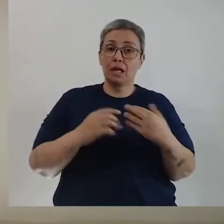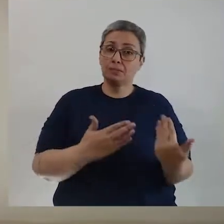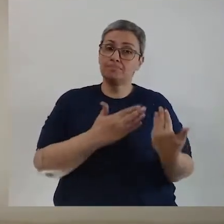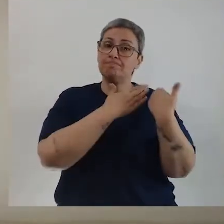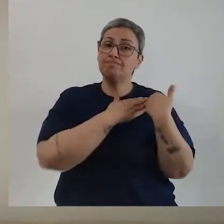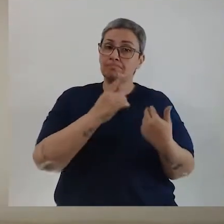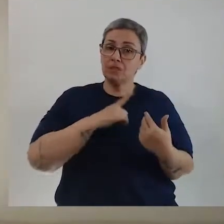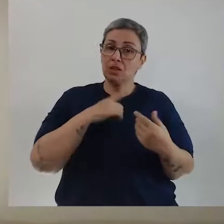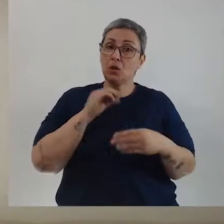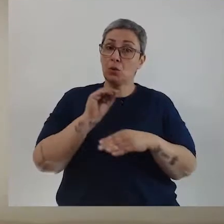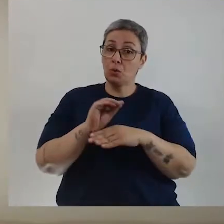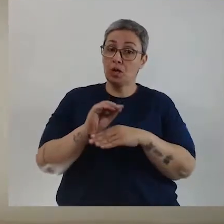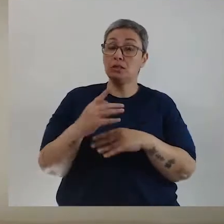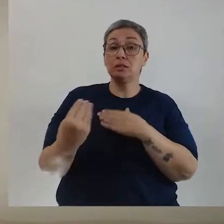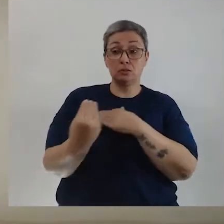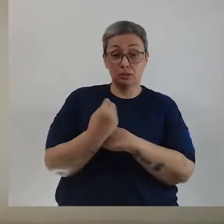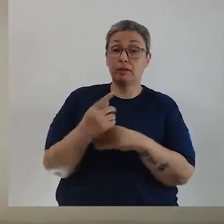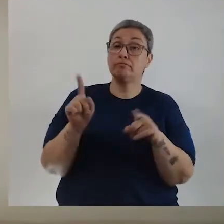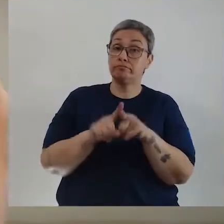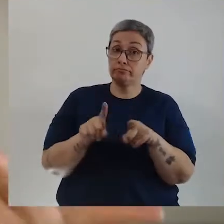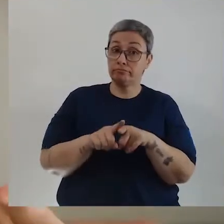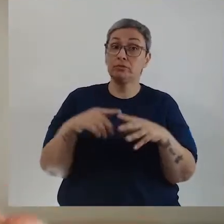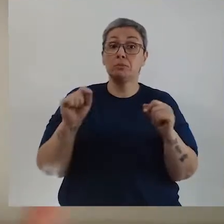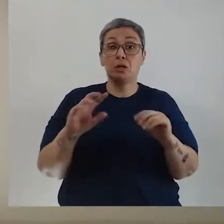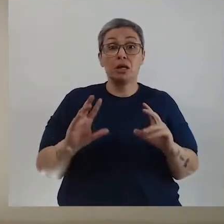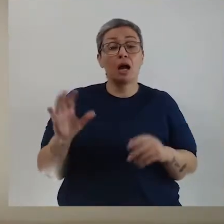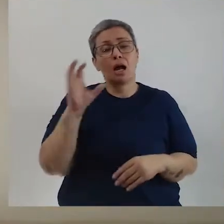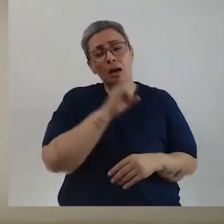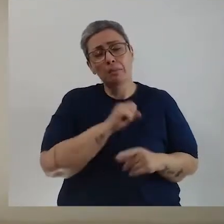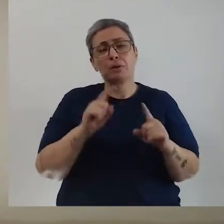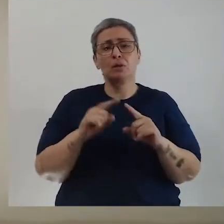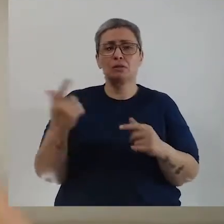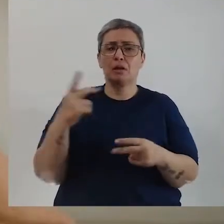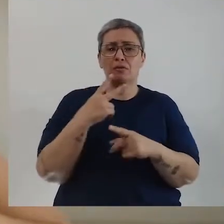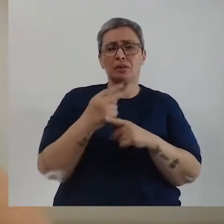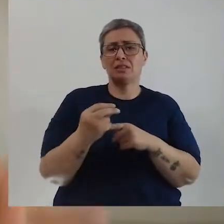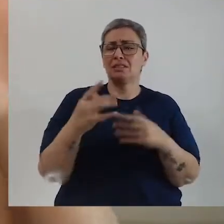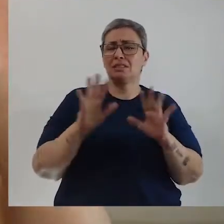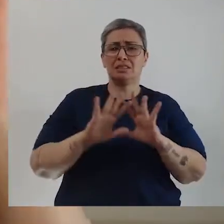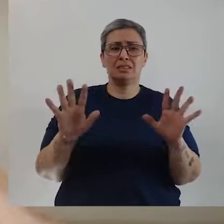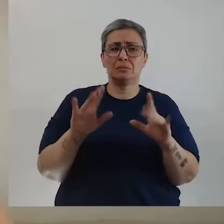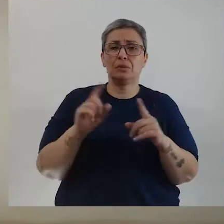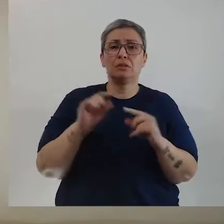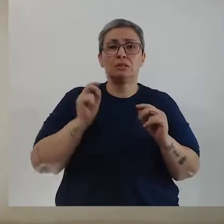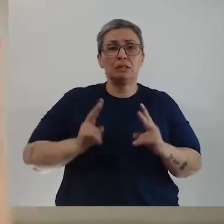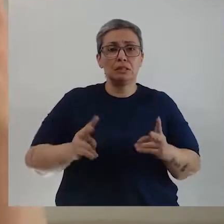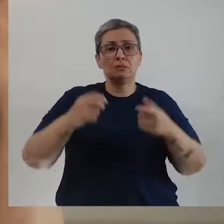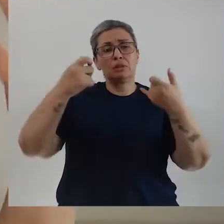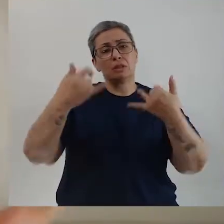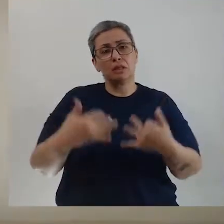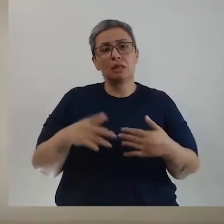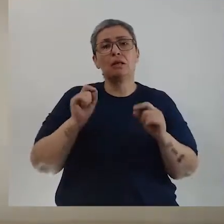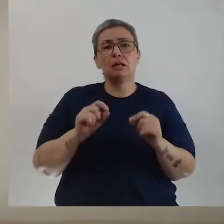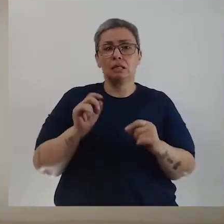ter responsabilidade, cuidado consigo e com o outro, né? Para que logo a gente possa vencer essa batalha. Estamos aqui